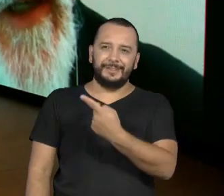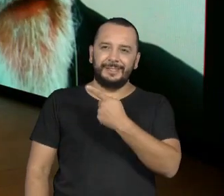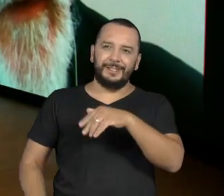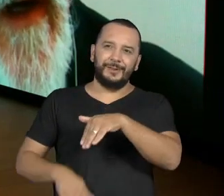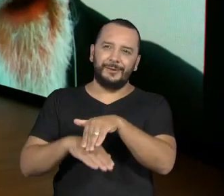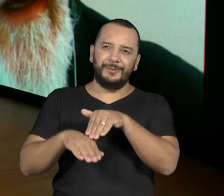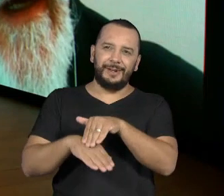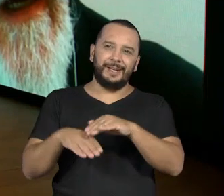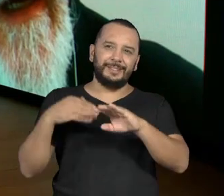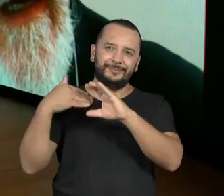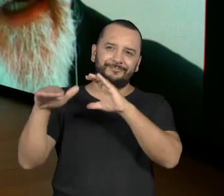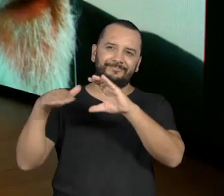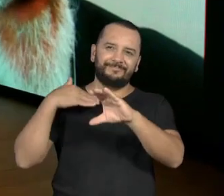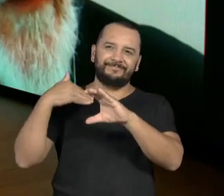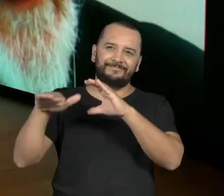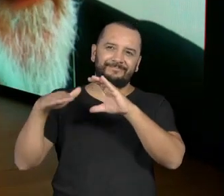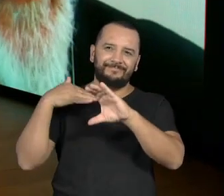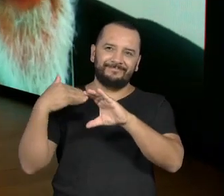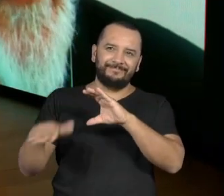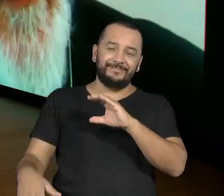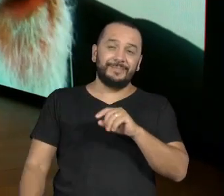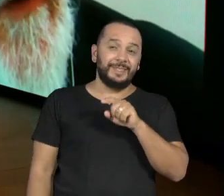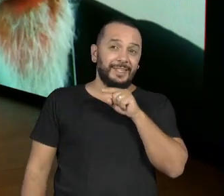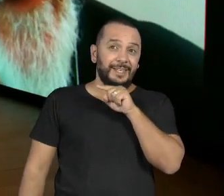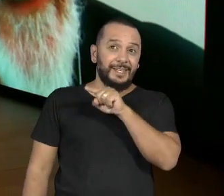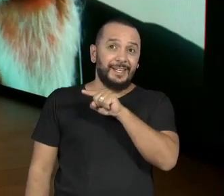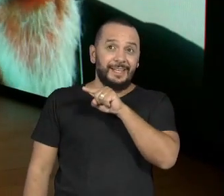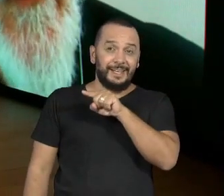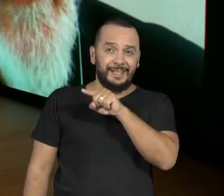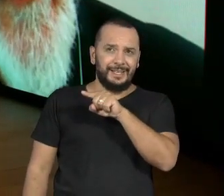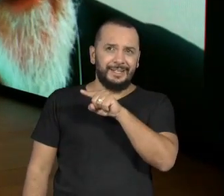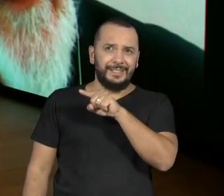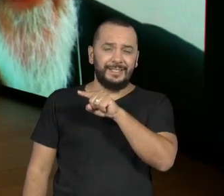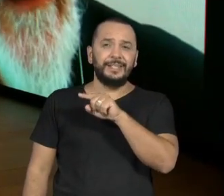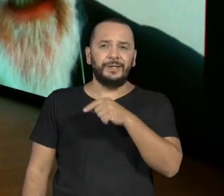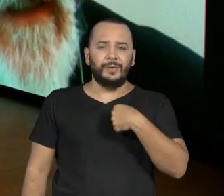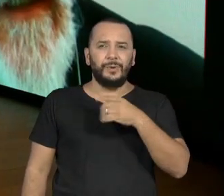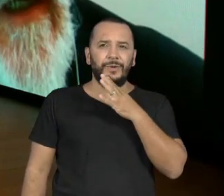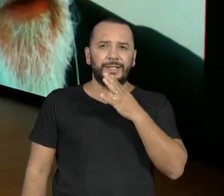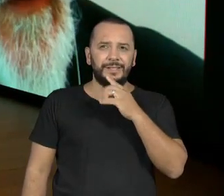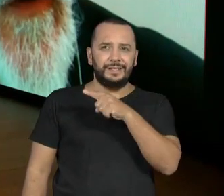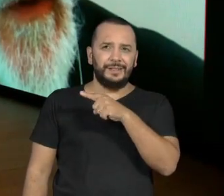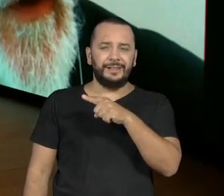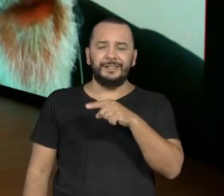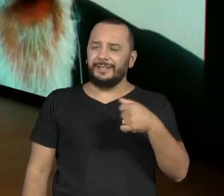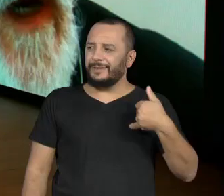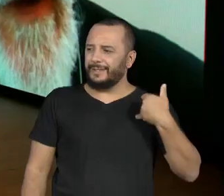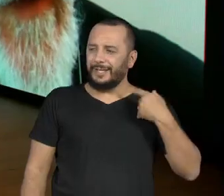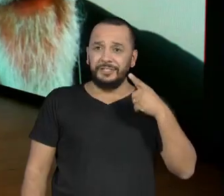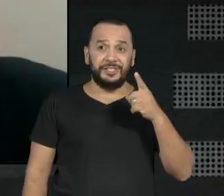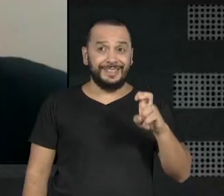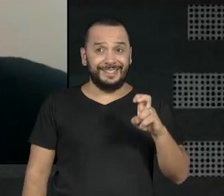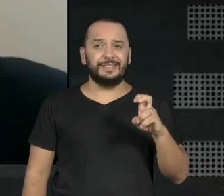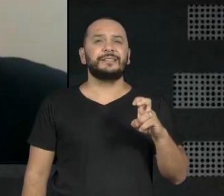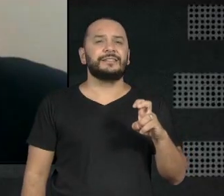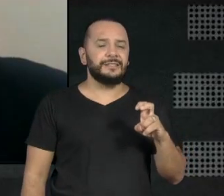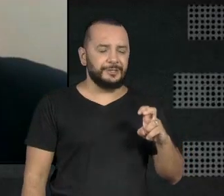mensagem, falam... E tem uma coisa que poucas pessoas sabem, eu conheci o Gerald, ele tinha 15 anos no balcão,